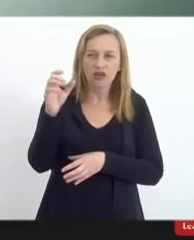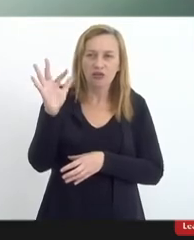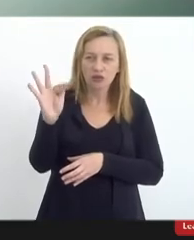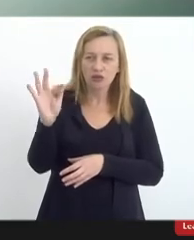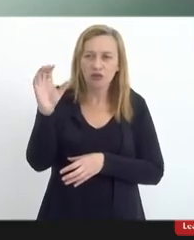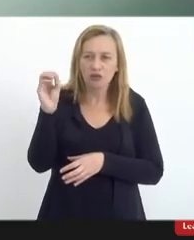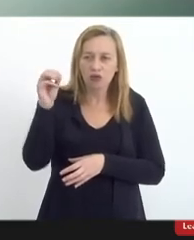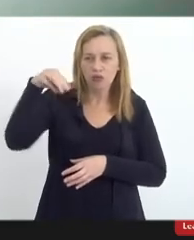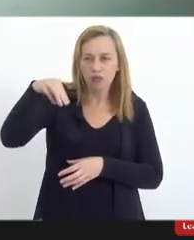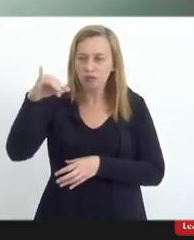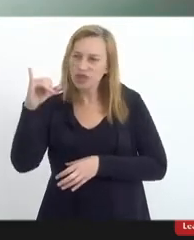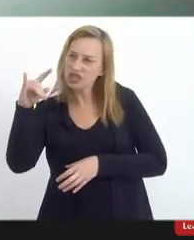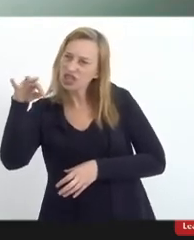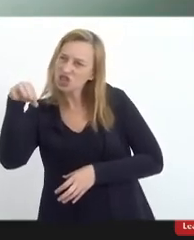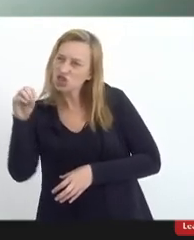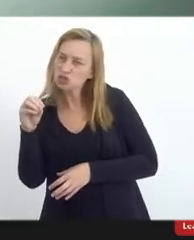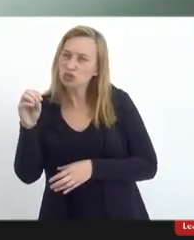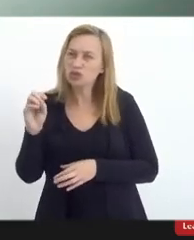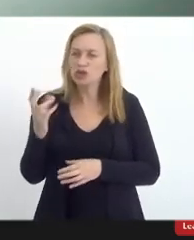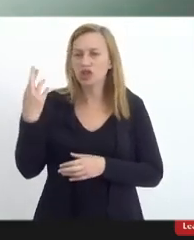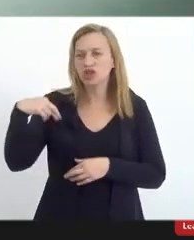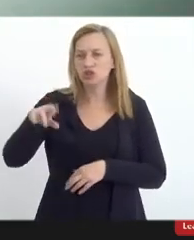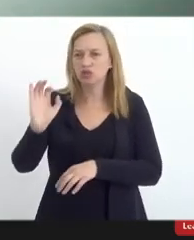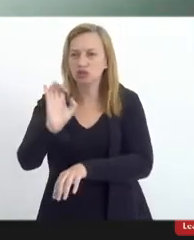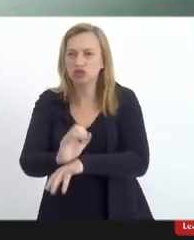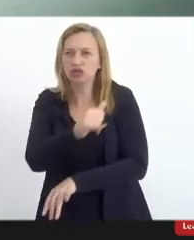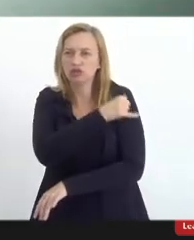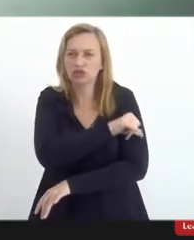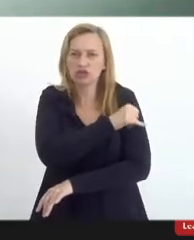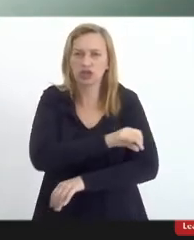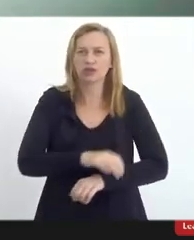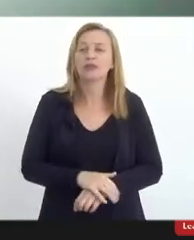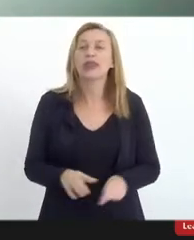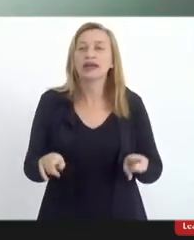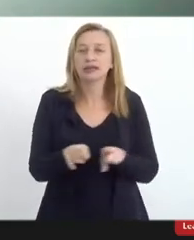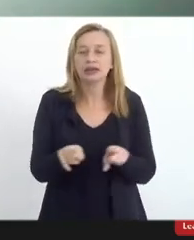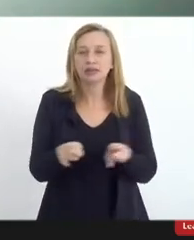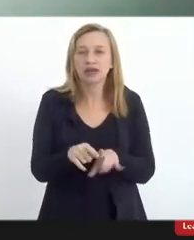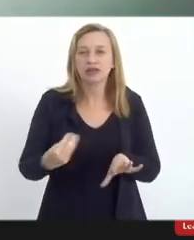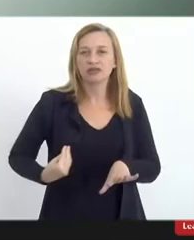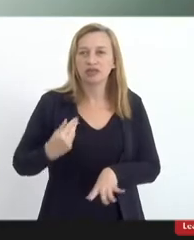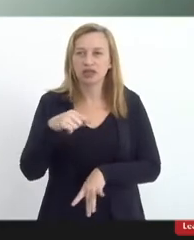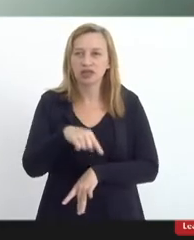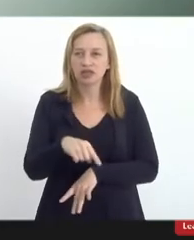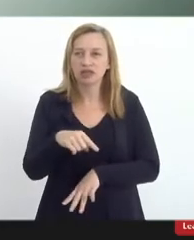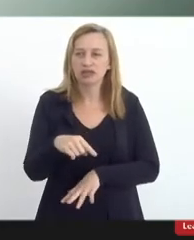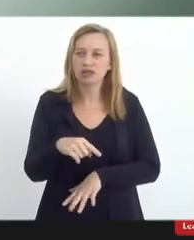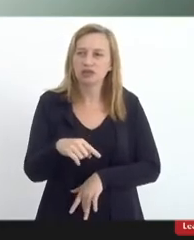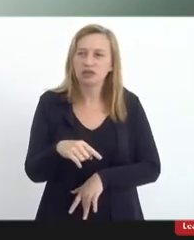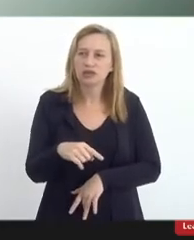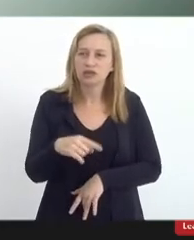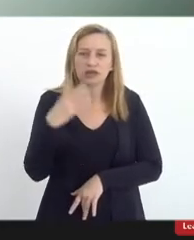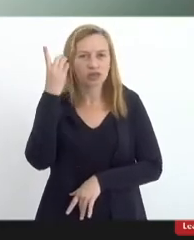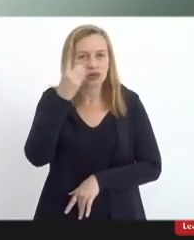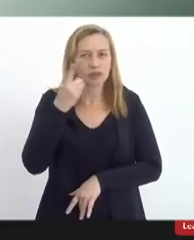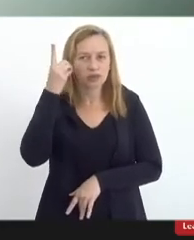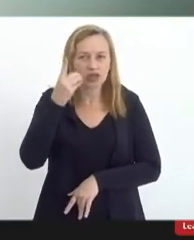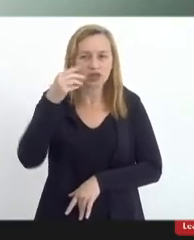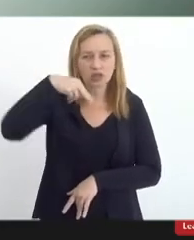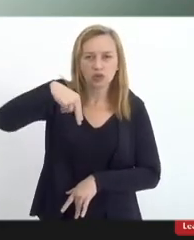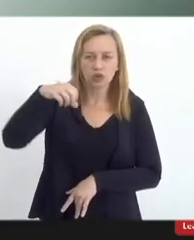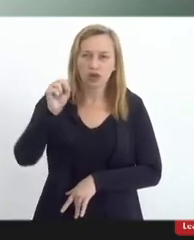Interreligioso da Arquidiocese do Estado do Rio de Janeiro. Também se encontra presente o nosso queridíssimo deputado Noel de